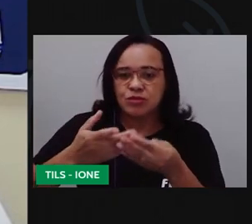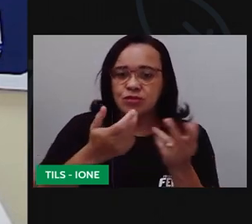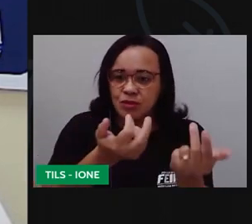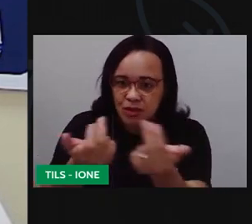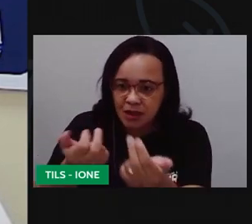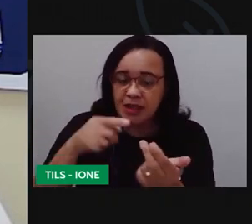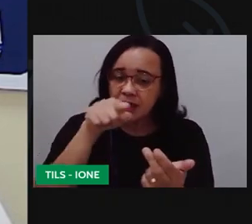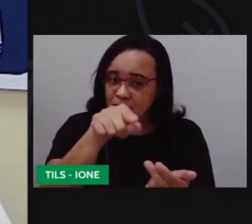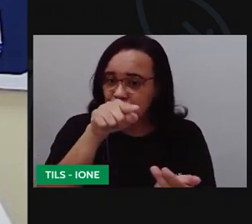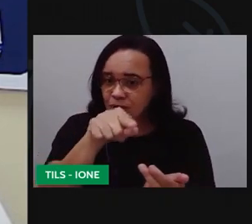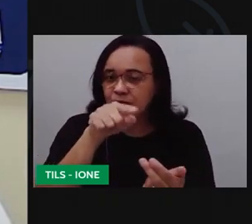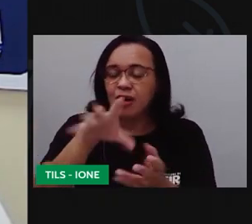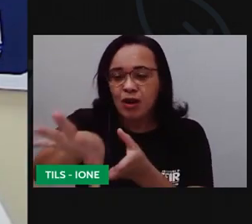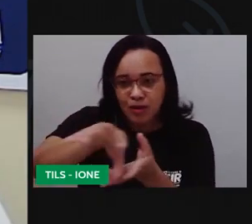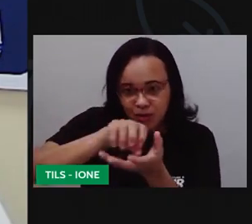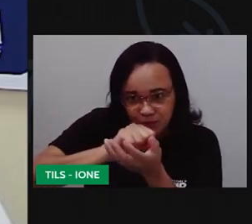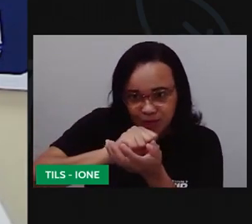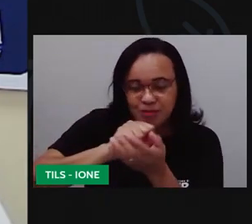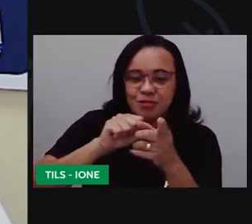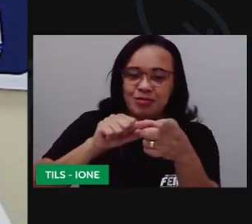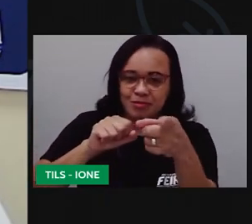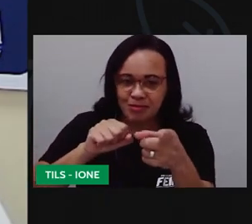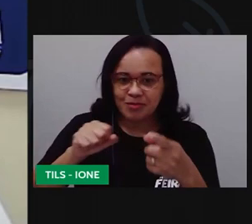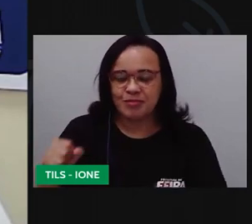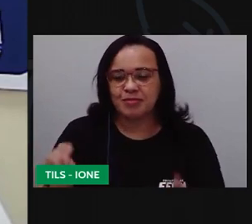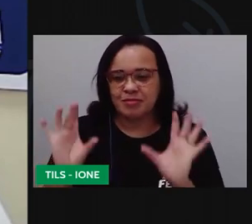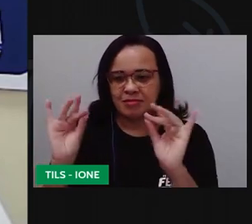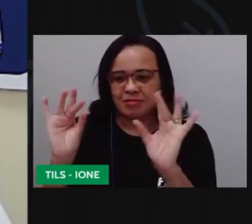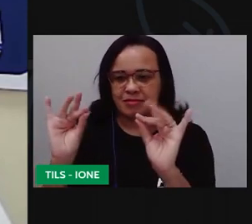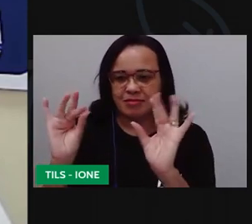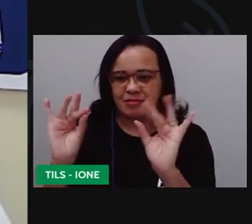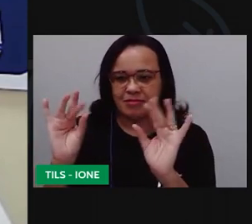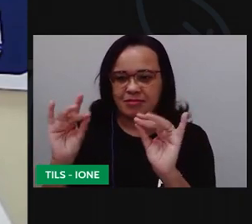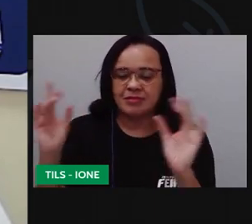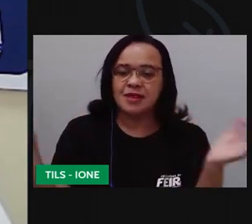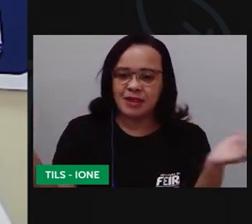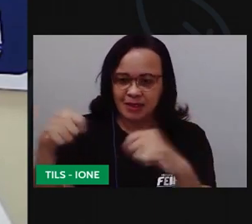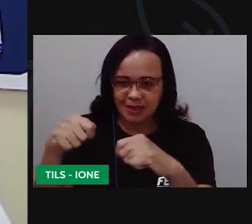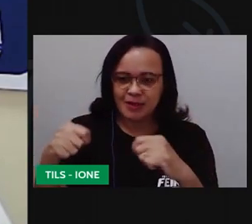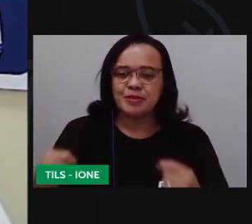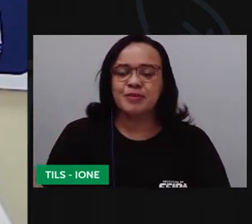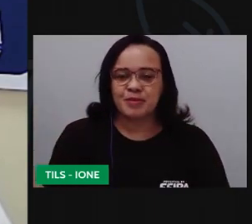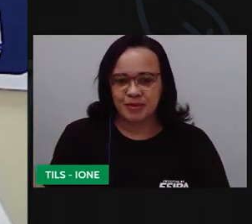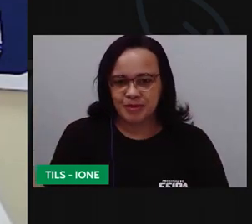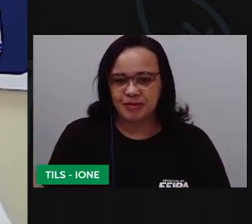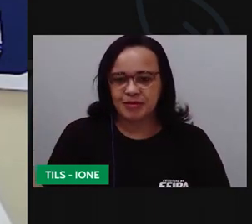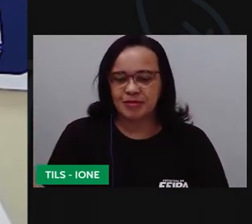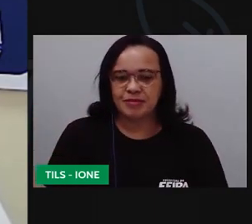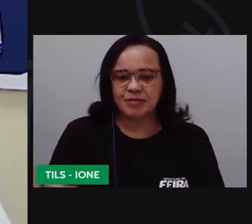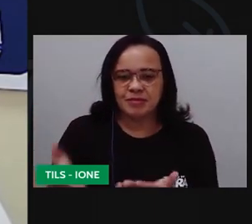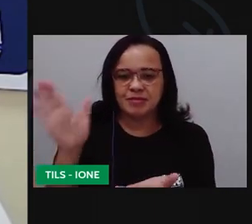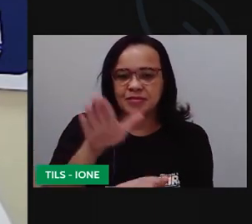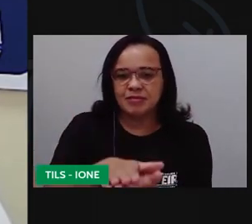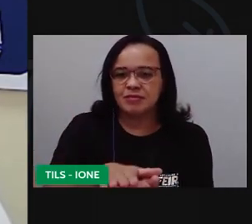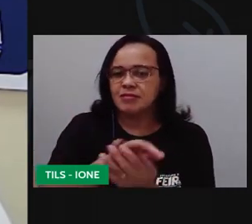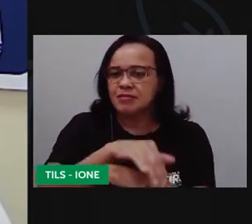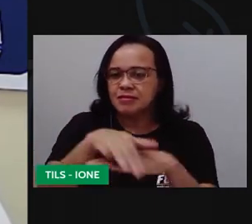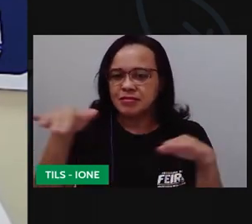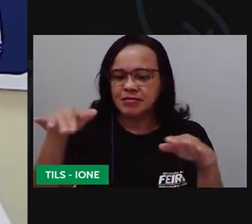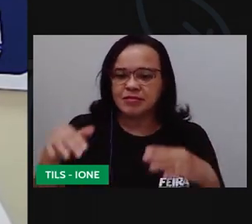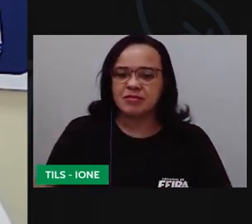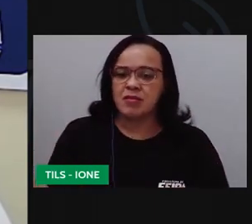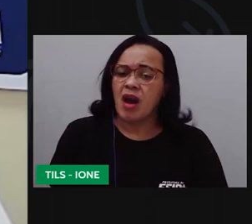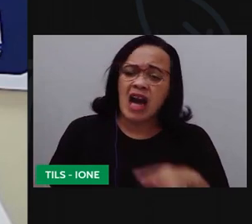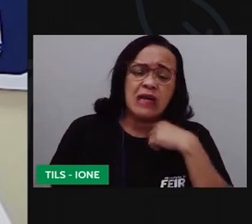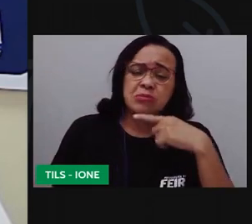ó e aí fica ó adesivo dos dois lados colocou aqui fechou pro não tenho como fazer